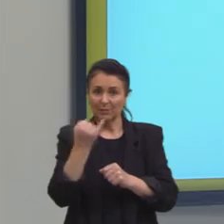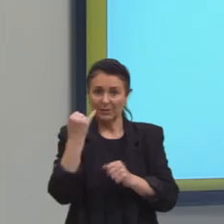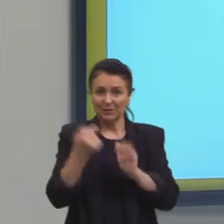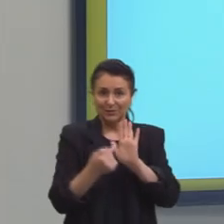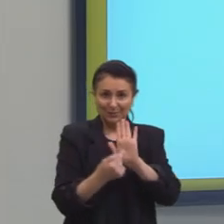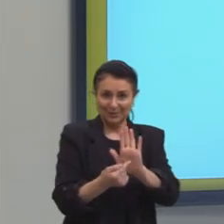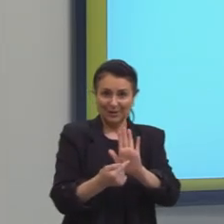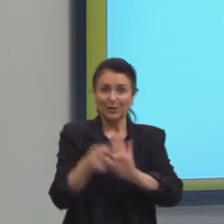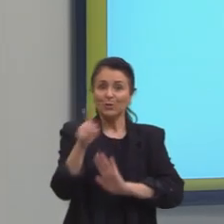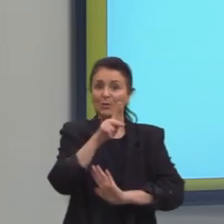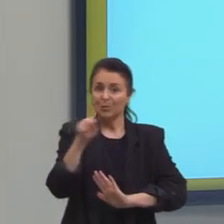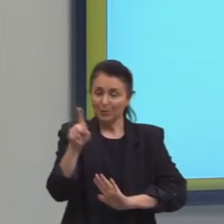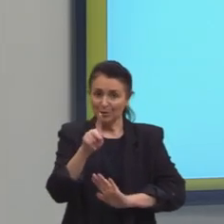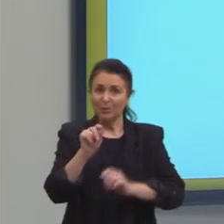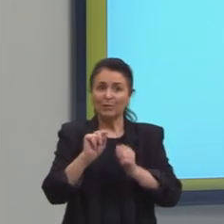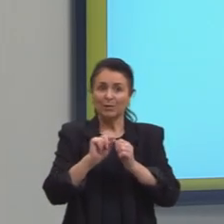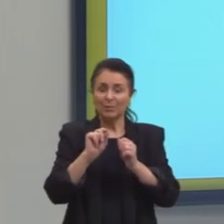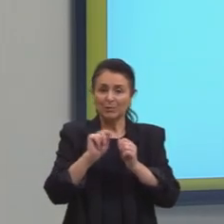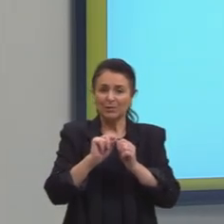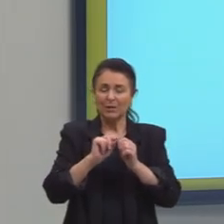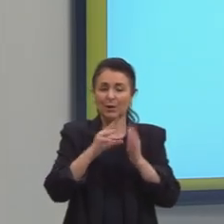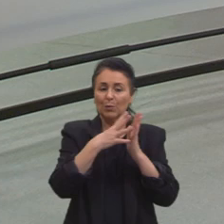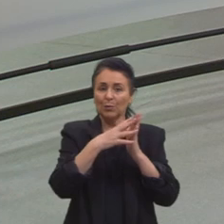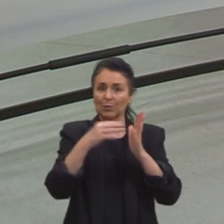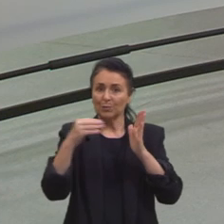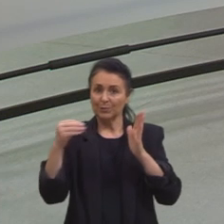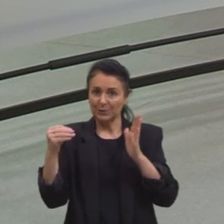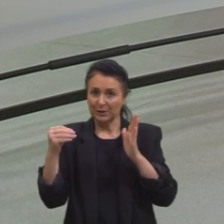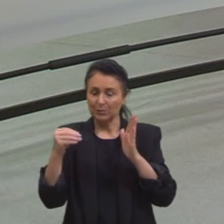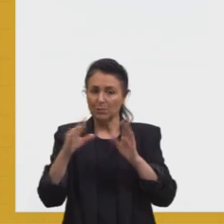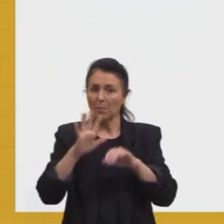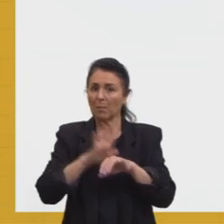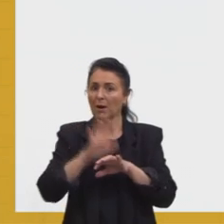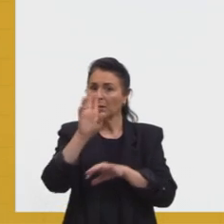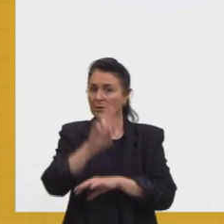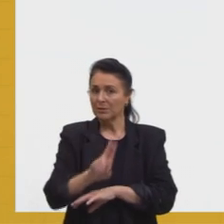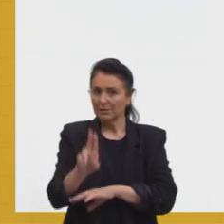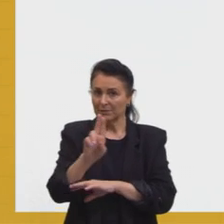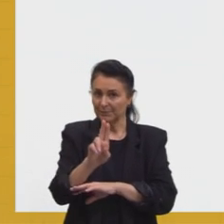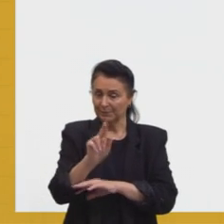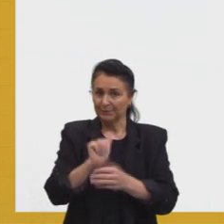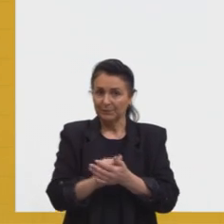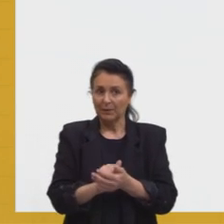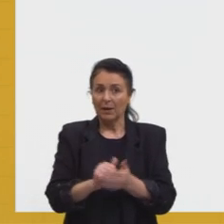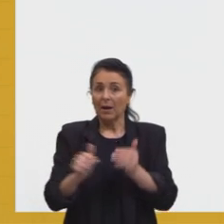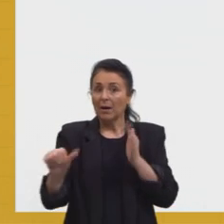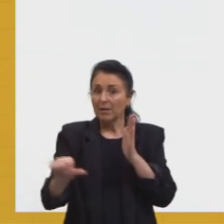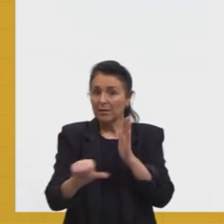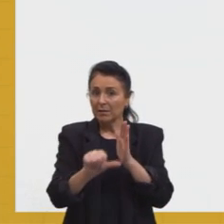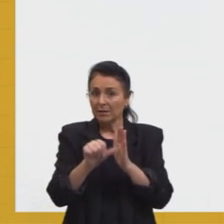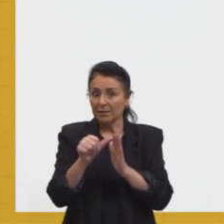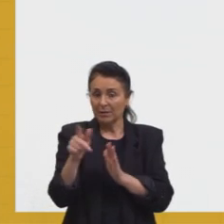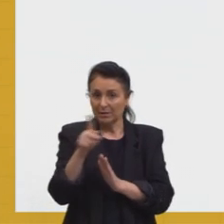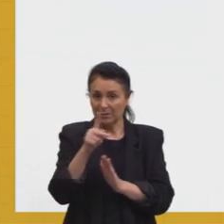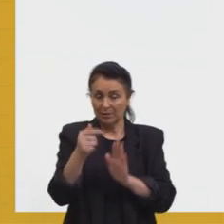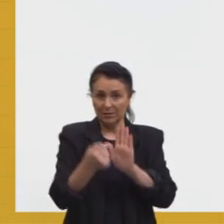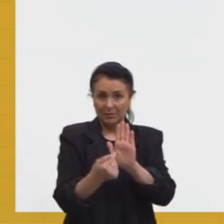trazer alguns tipos, alguns modelos de projeções mais comuns. Então, a primeira projeção que eu vou falar agora